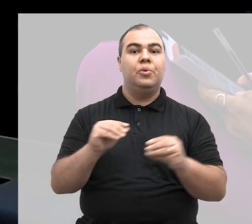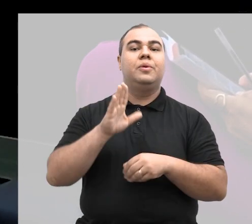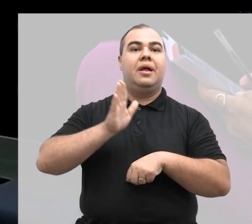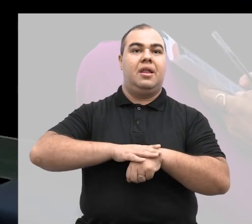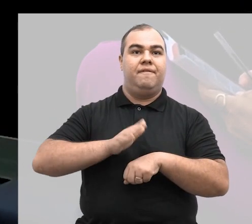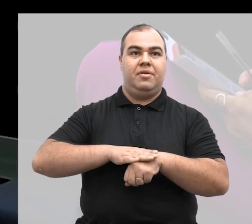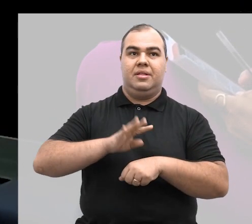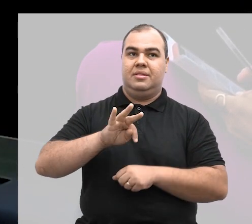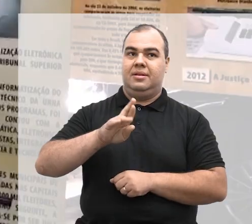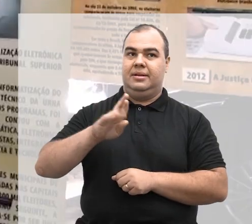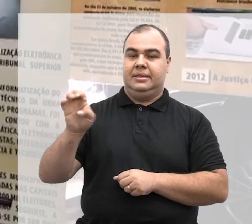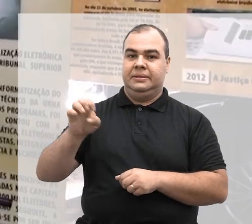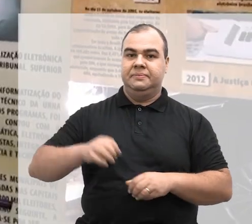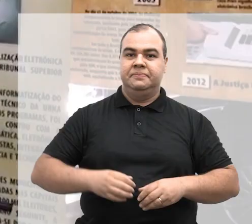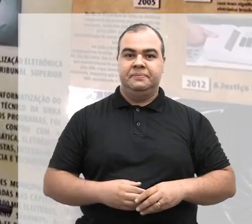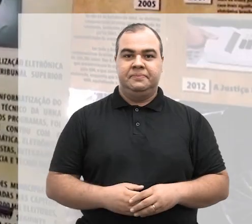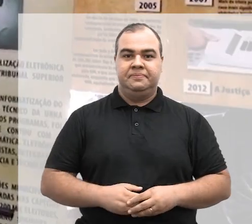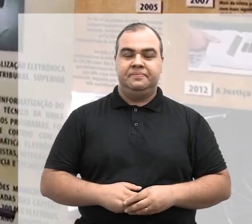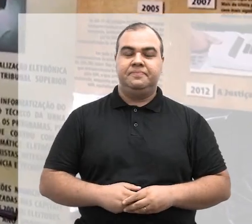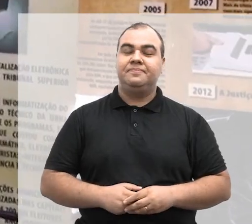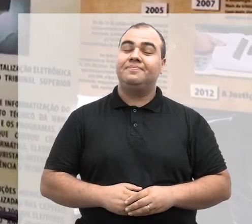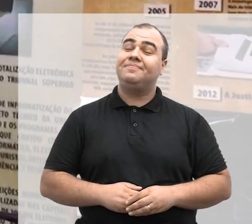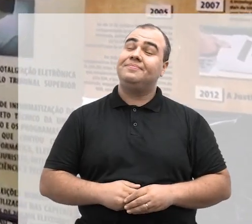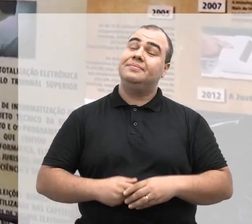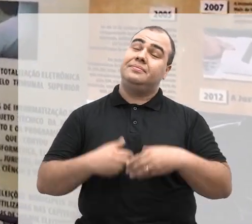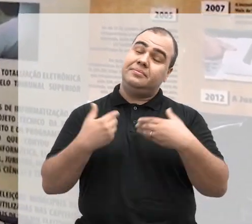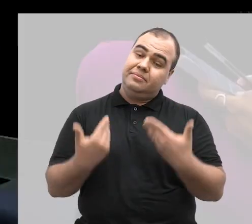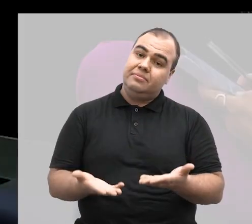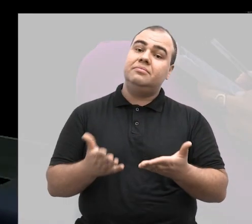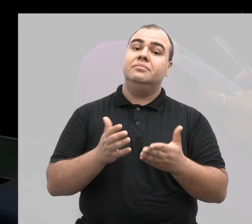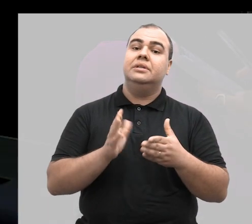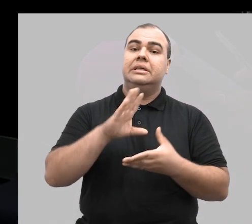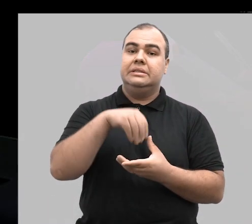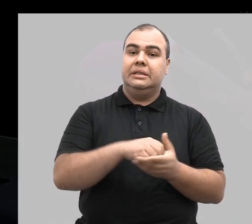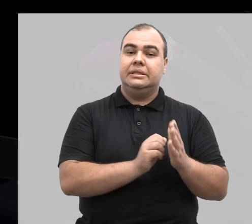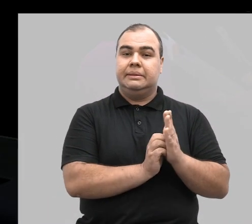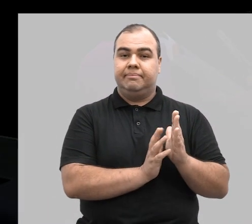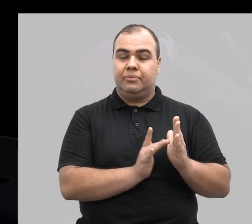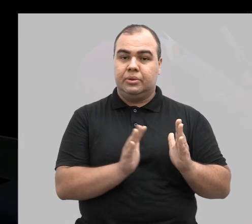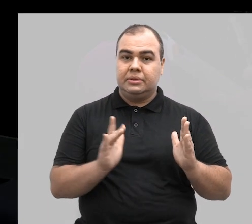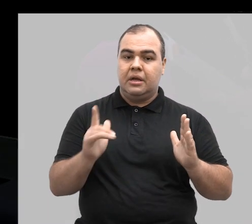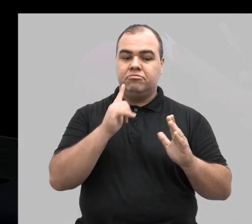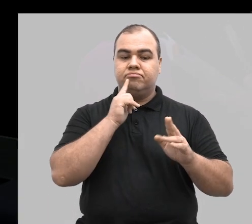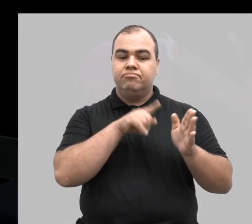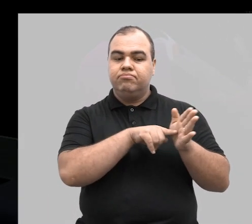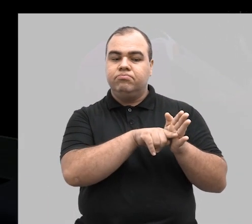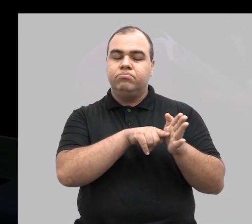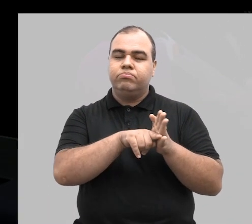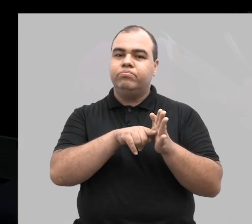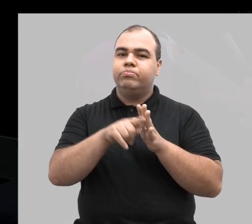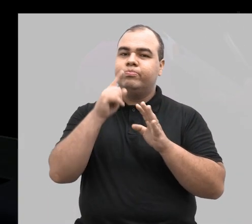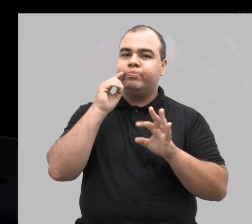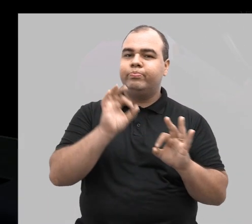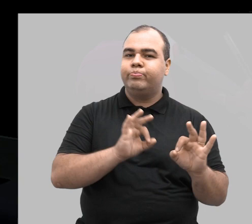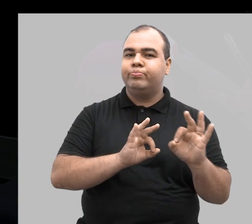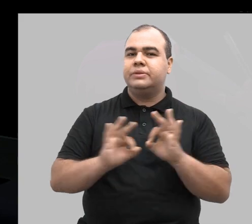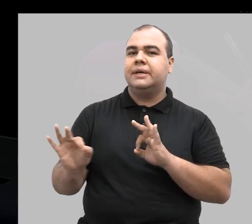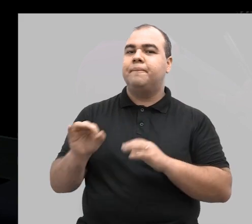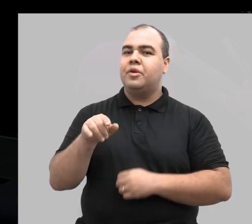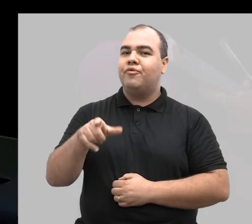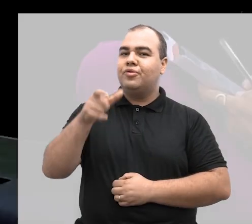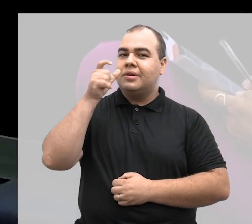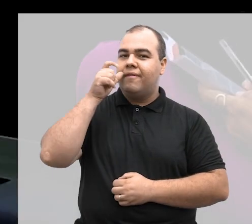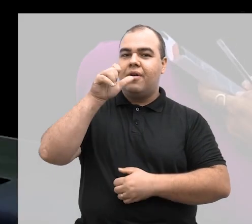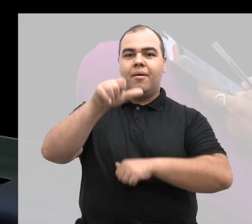totalização que era feita no TRE. Então, só nesse processo de apuração, você vê